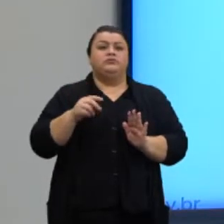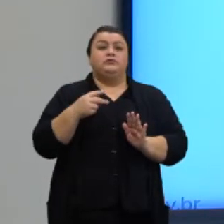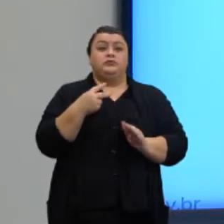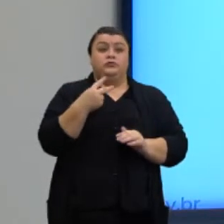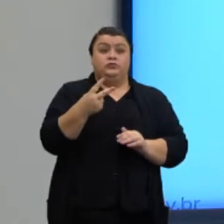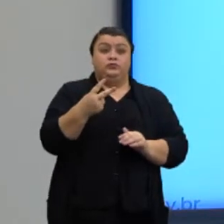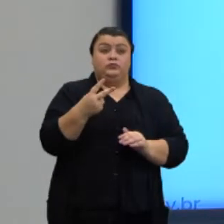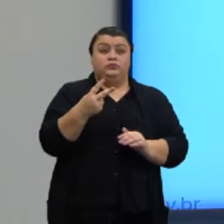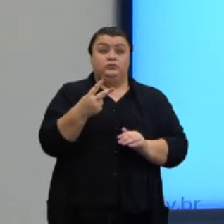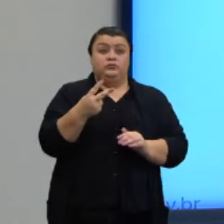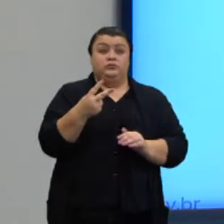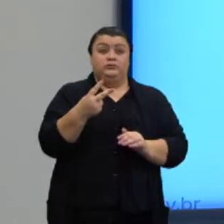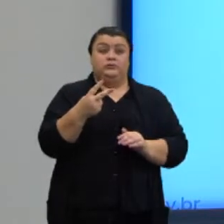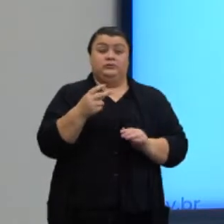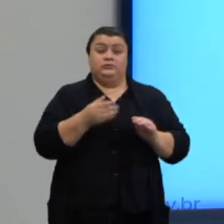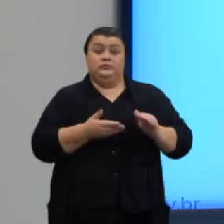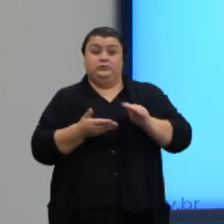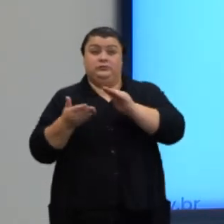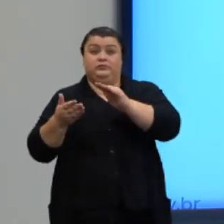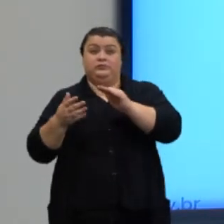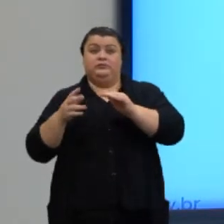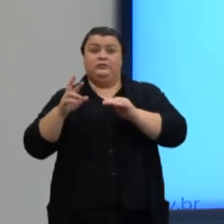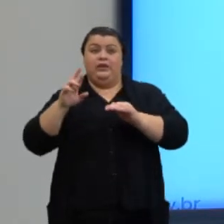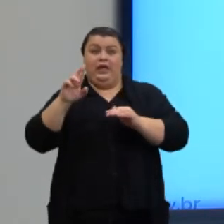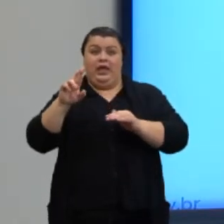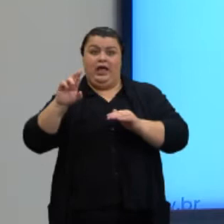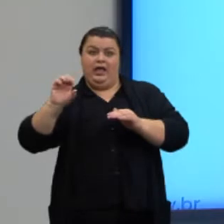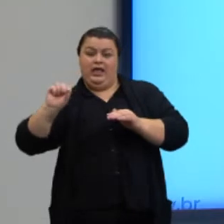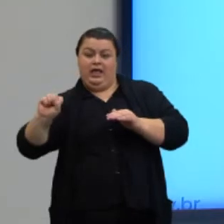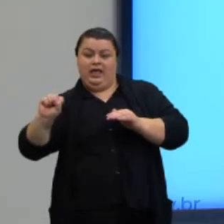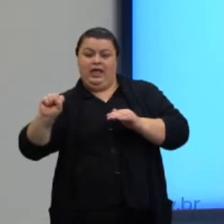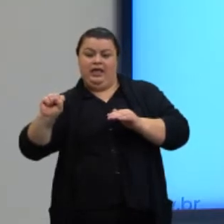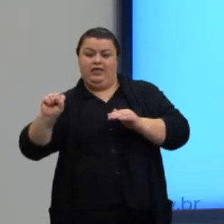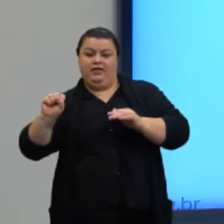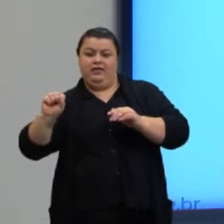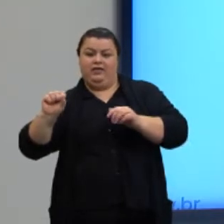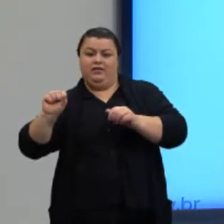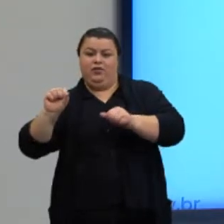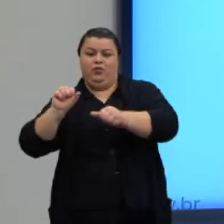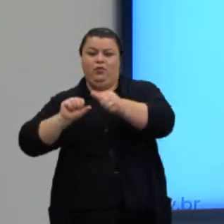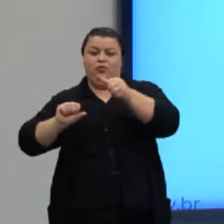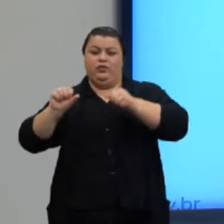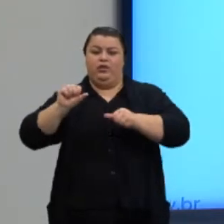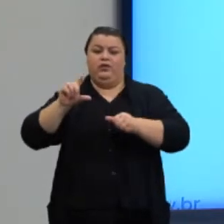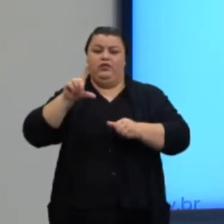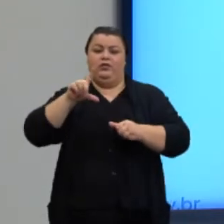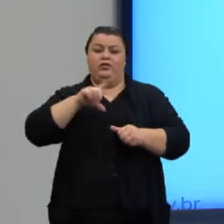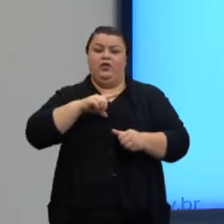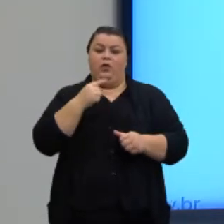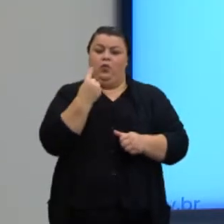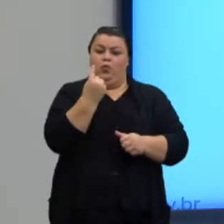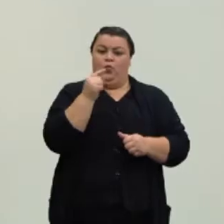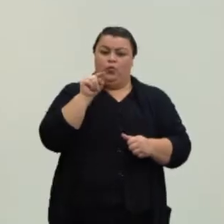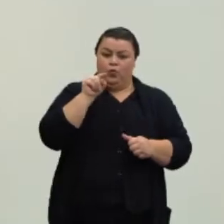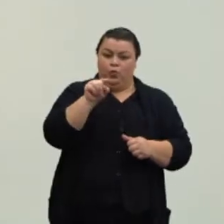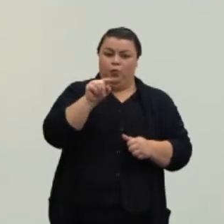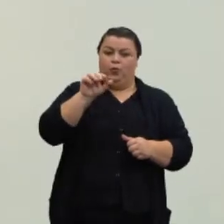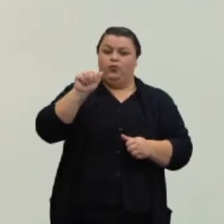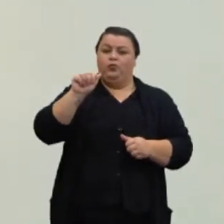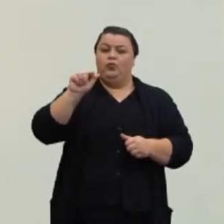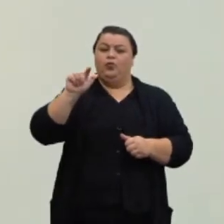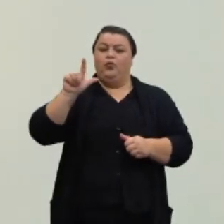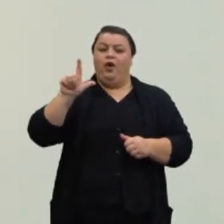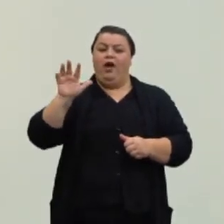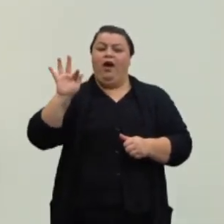retas, R e S, são reversas, então, existe um único plano alfa que contém R e é